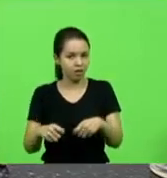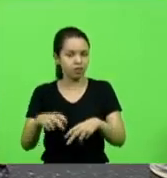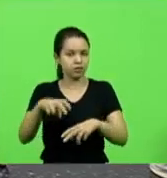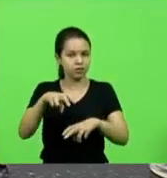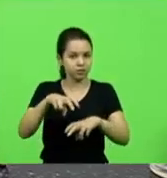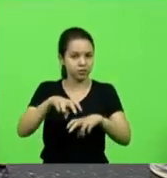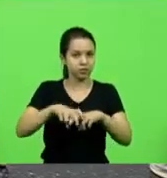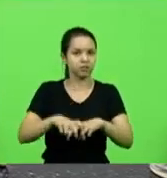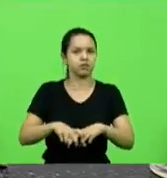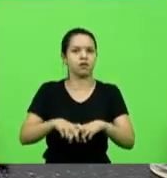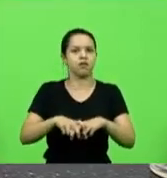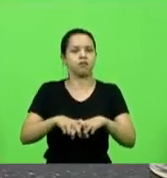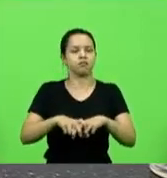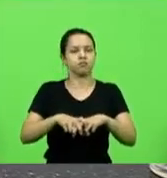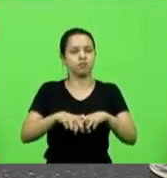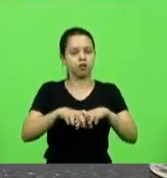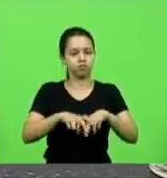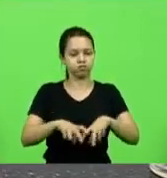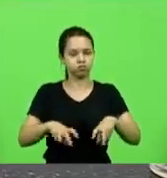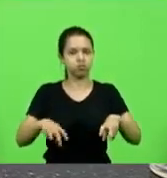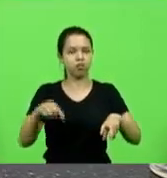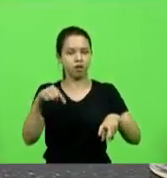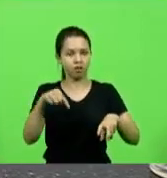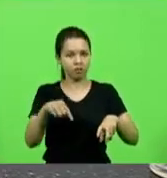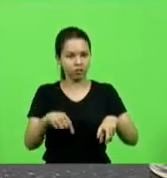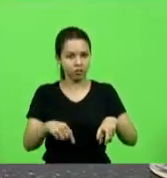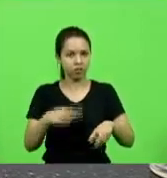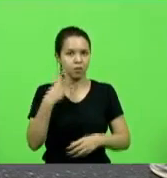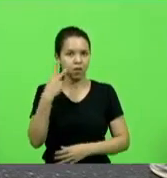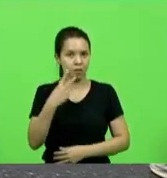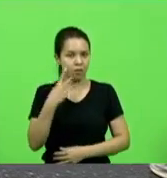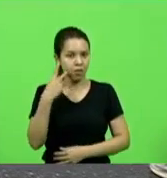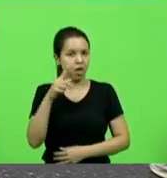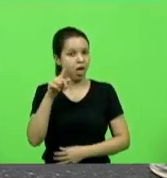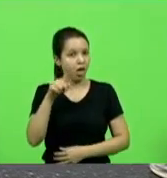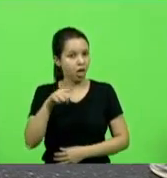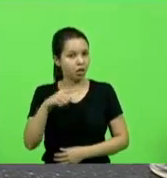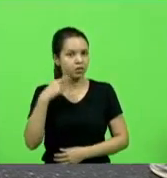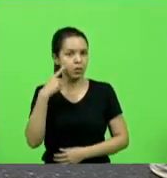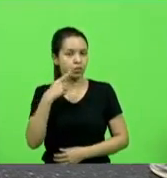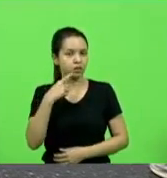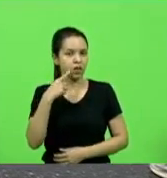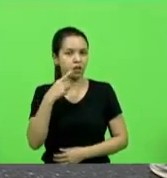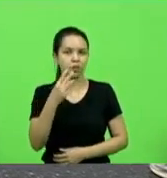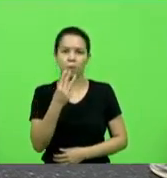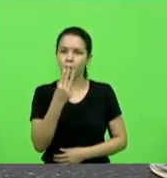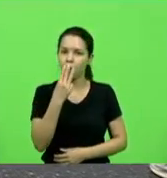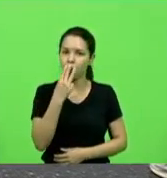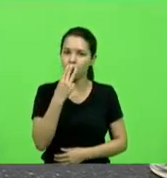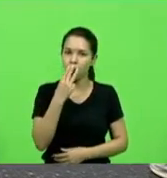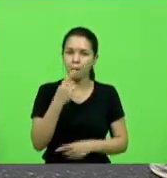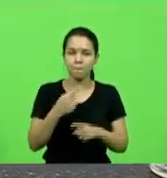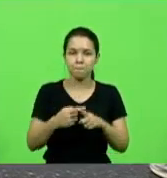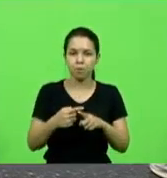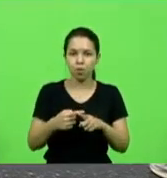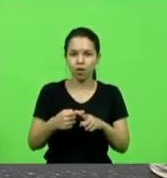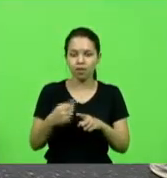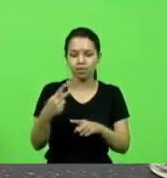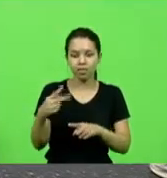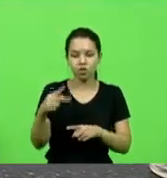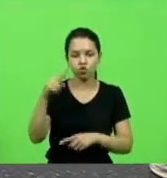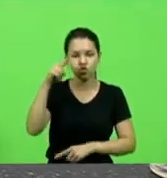a principal cadeira desse parlamento que é o deputado Moacir Sopelsa pela sua história na